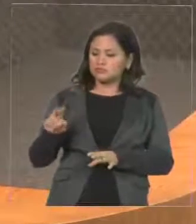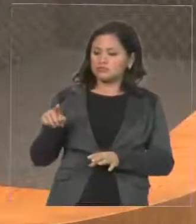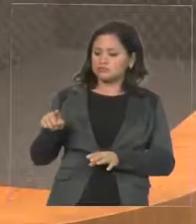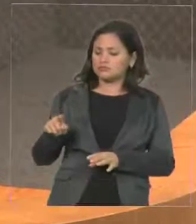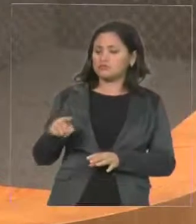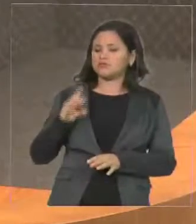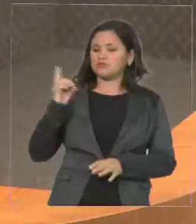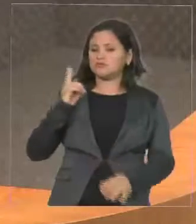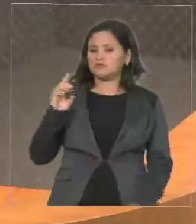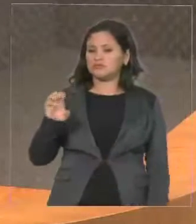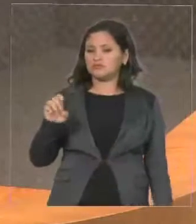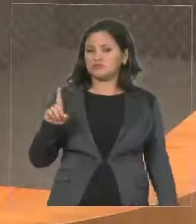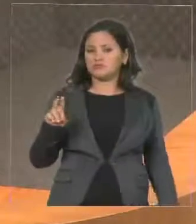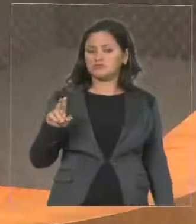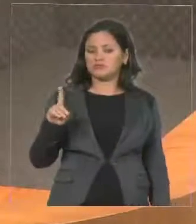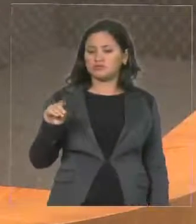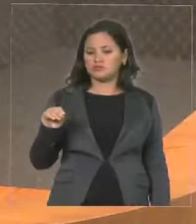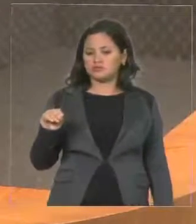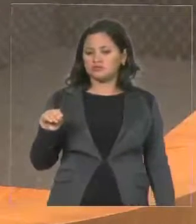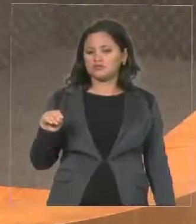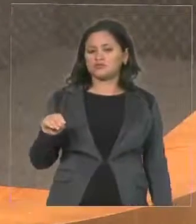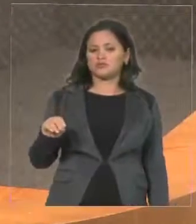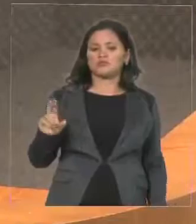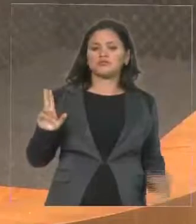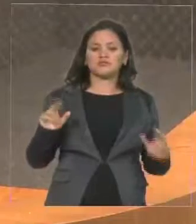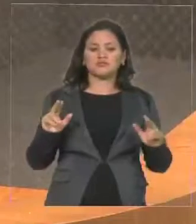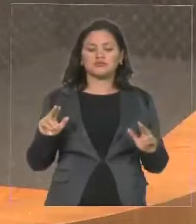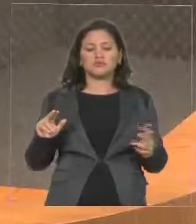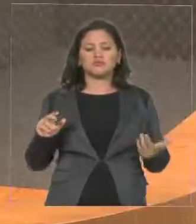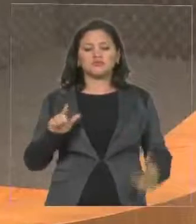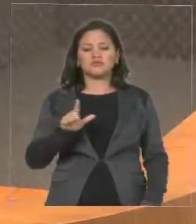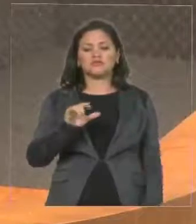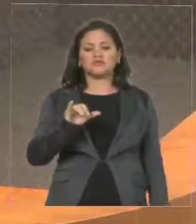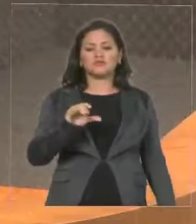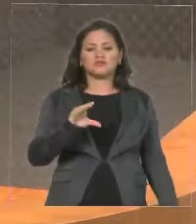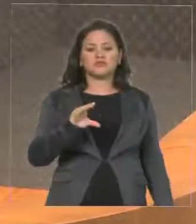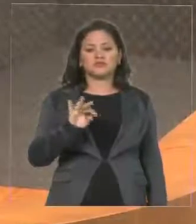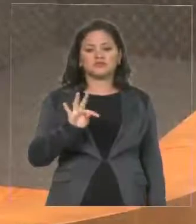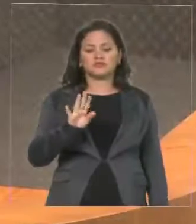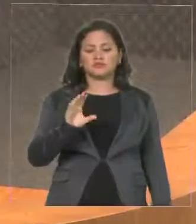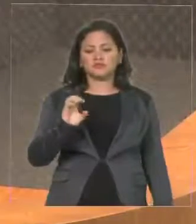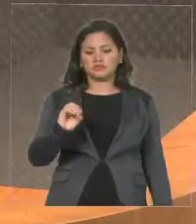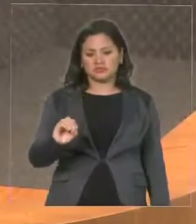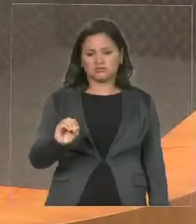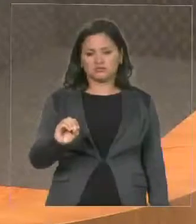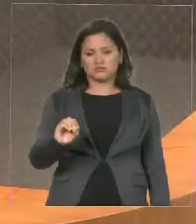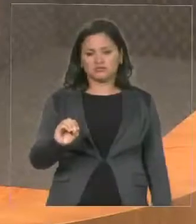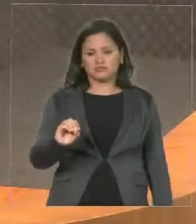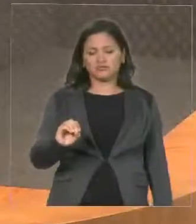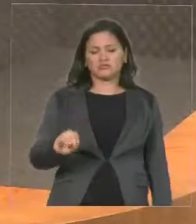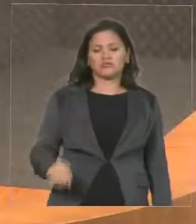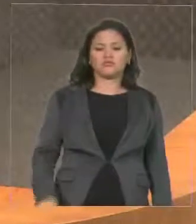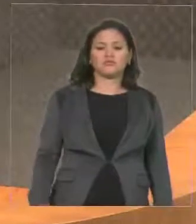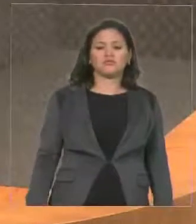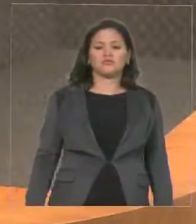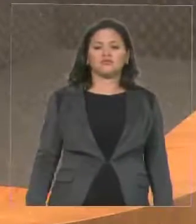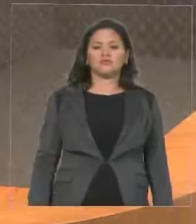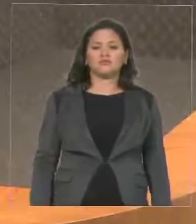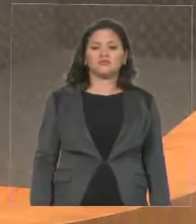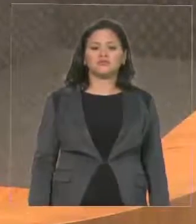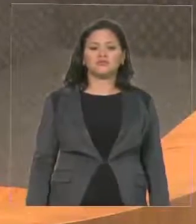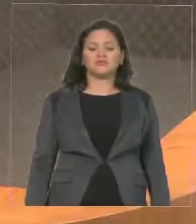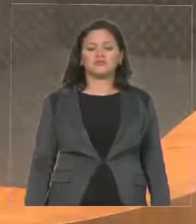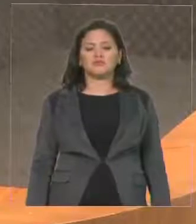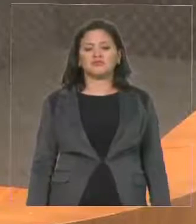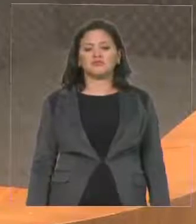V. Exª, e V. Exª tem uma pessoa muito próxima de grande conhecimento disso, que pode lhe tirar essas dúvidas, que é o ex